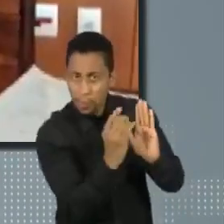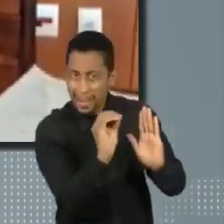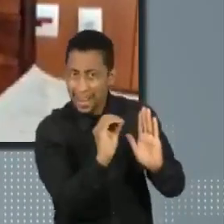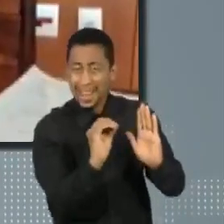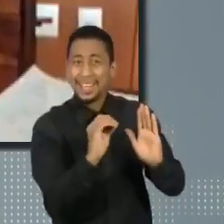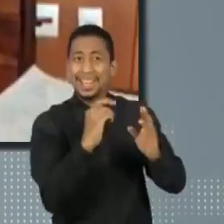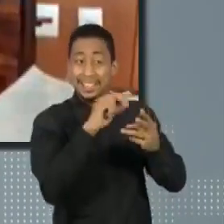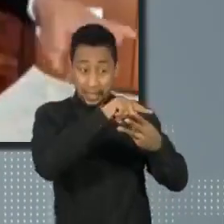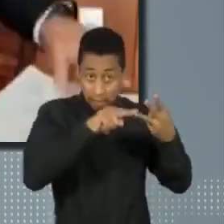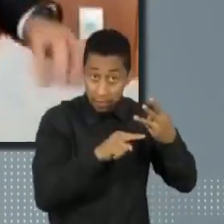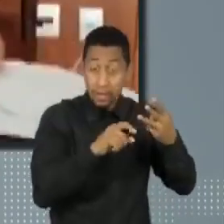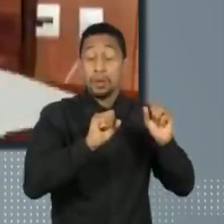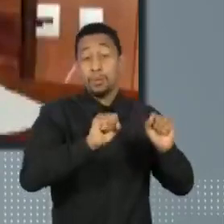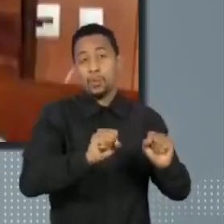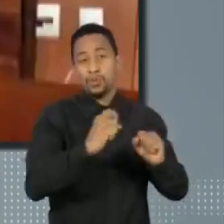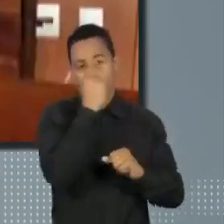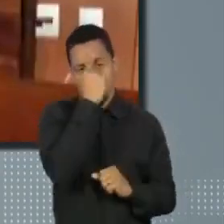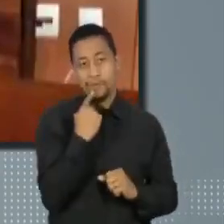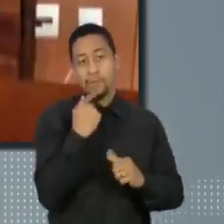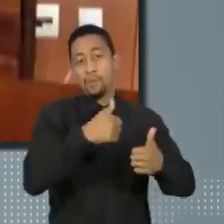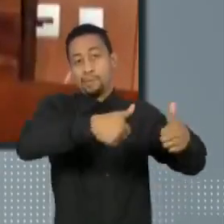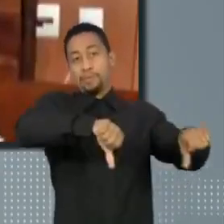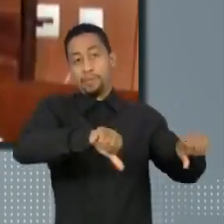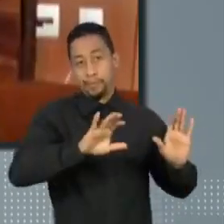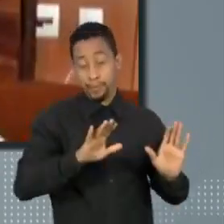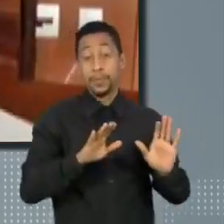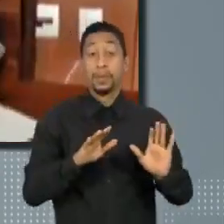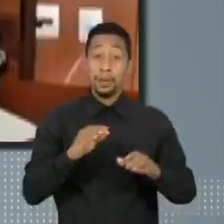cancelamento do perfil. O canal do presidente Jair Bolsonaro continua no ar.